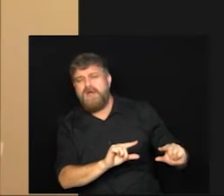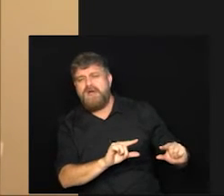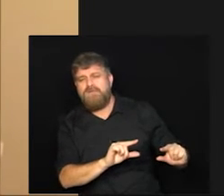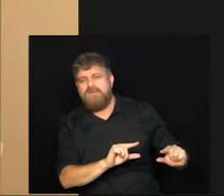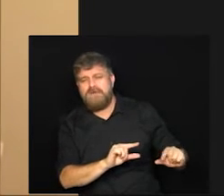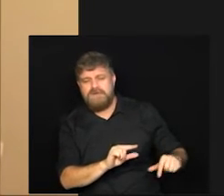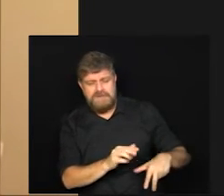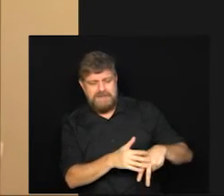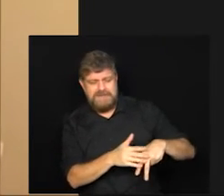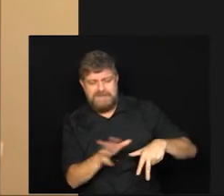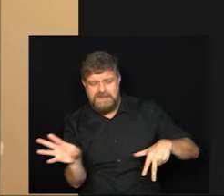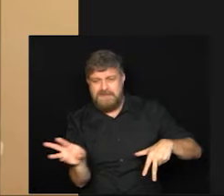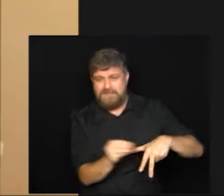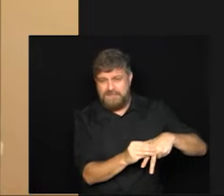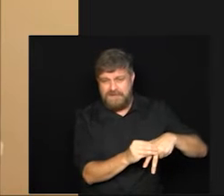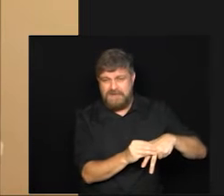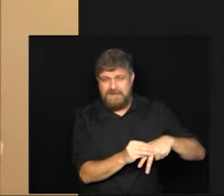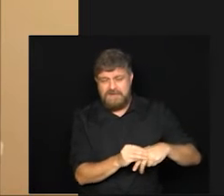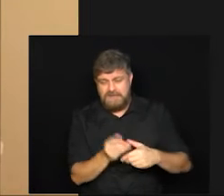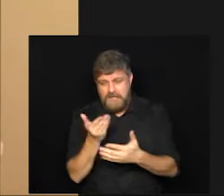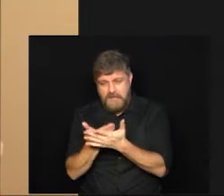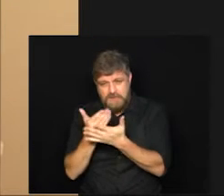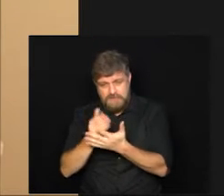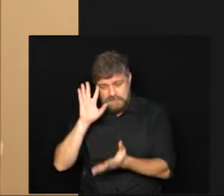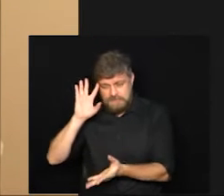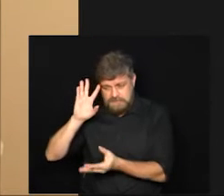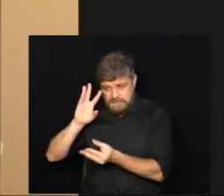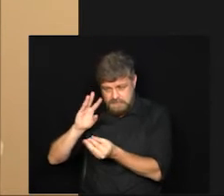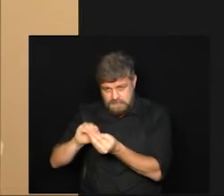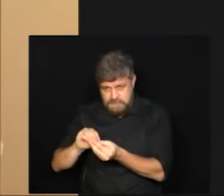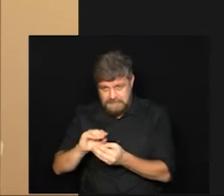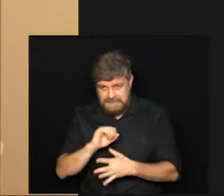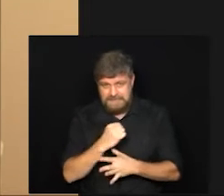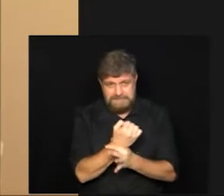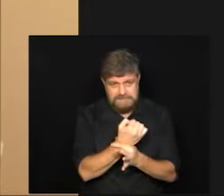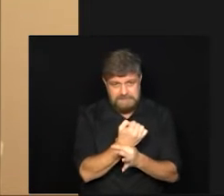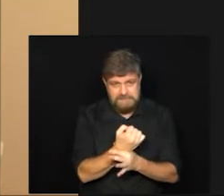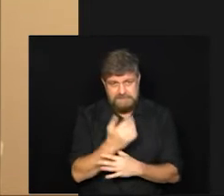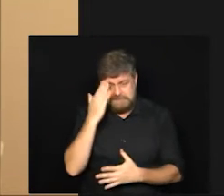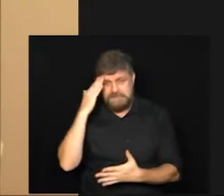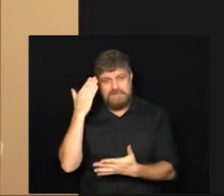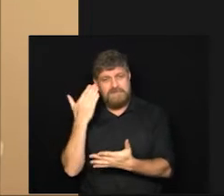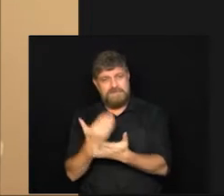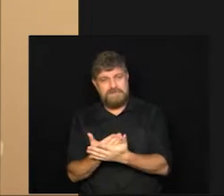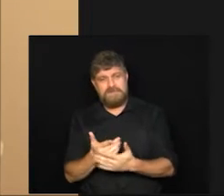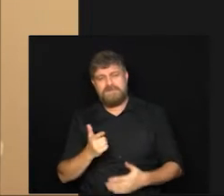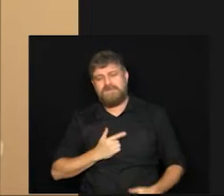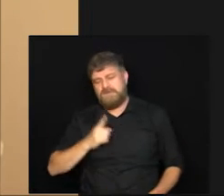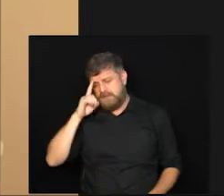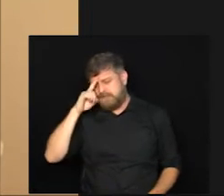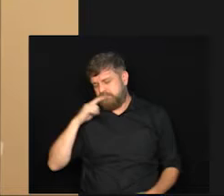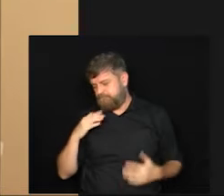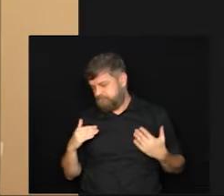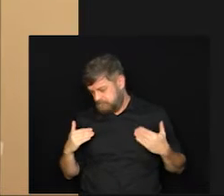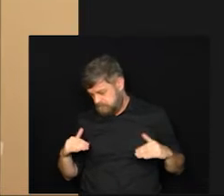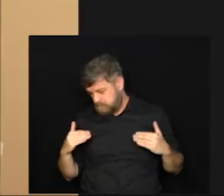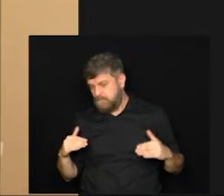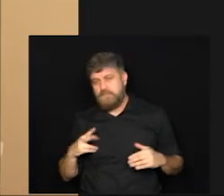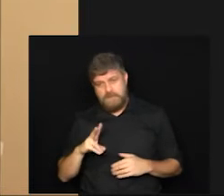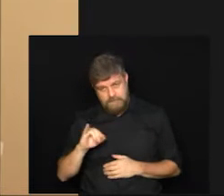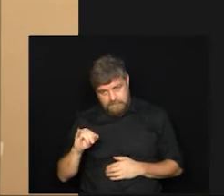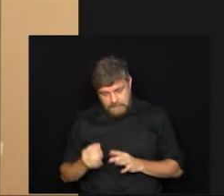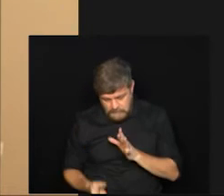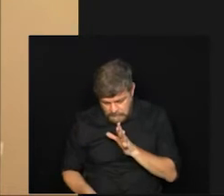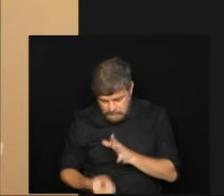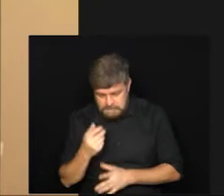adquirir a doença até que os estudos sejam conclusivos de segurança que eu acredito que é tranquilo que vai se mostrar